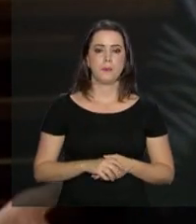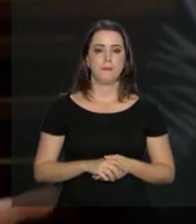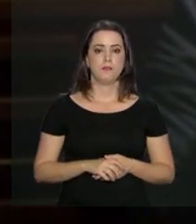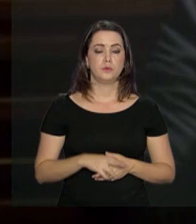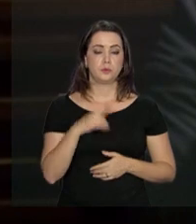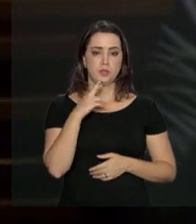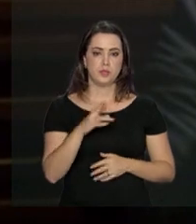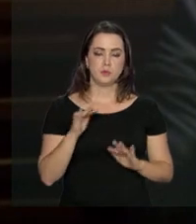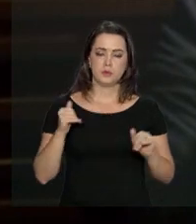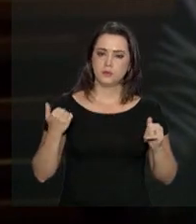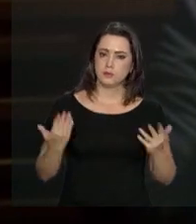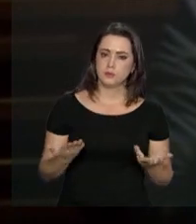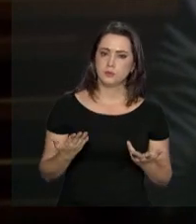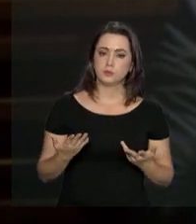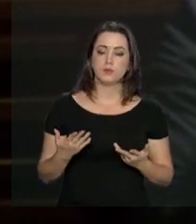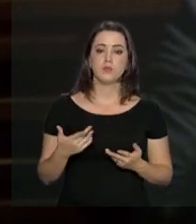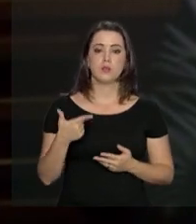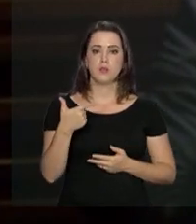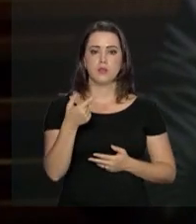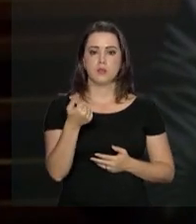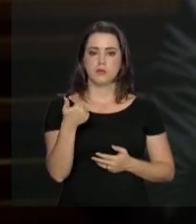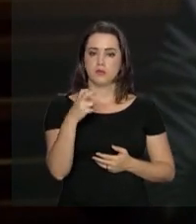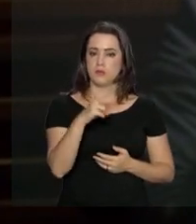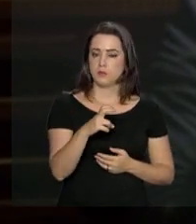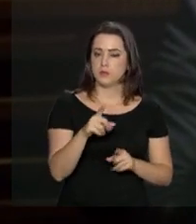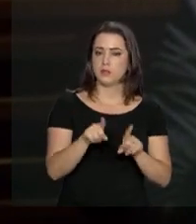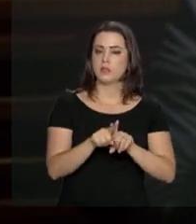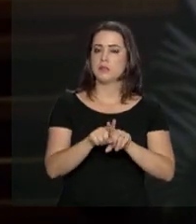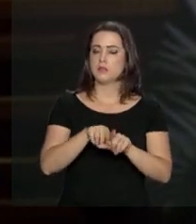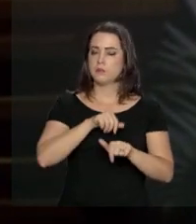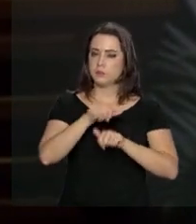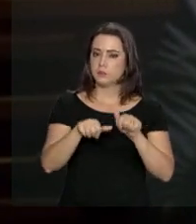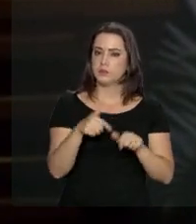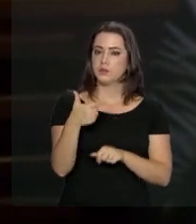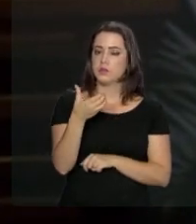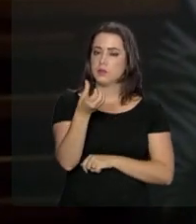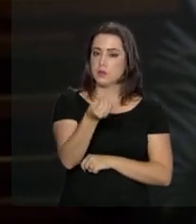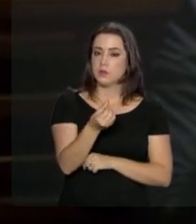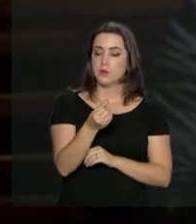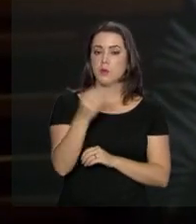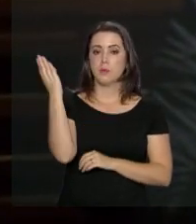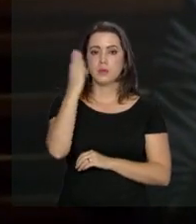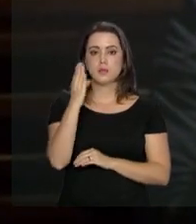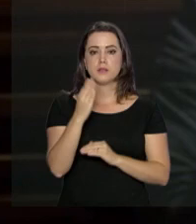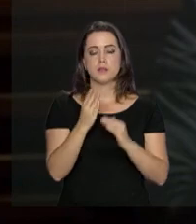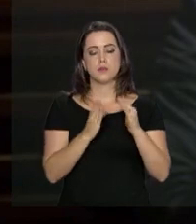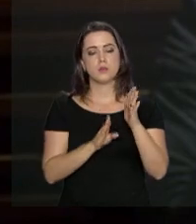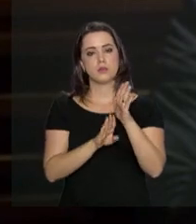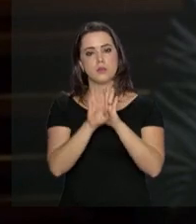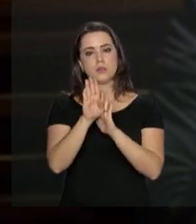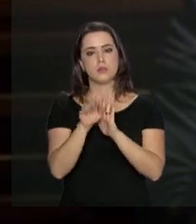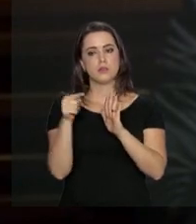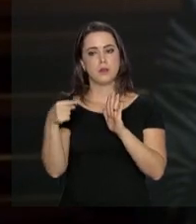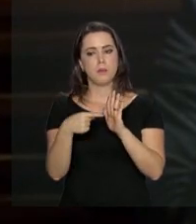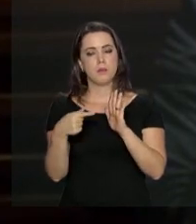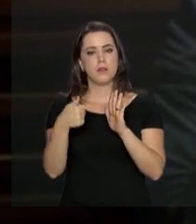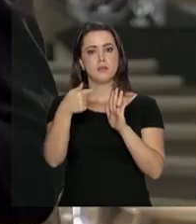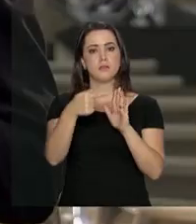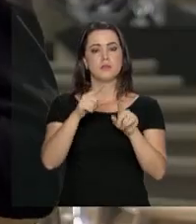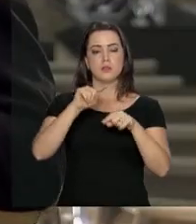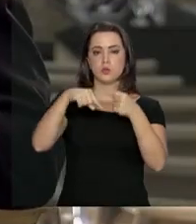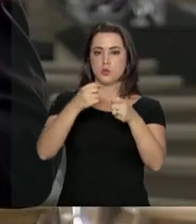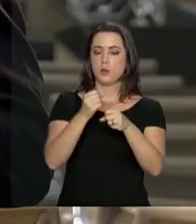Resultado disso, em 2015 e 2016, o país cresceu menos 7%. Em 2017 e 2018, mais 3